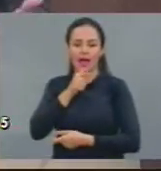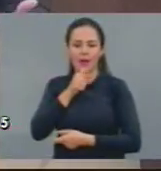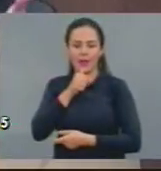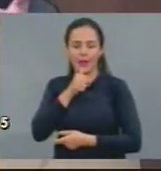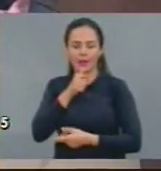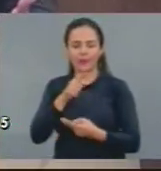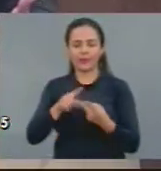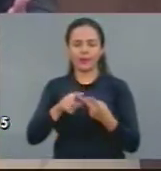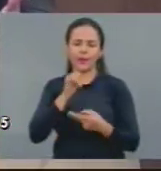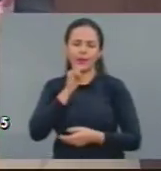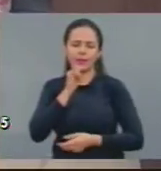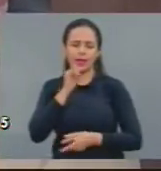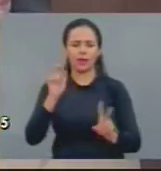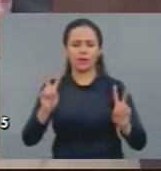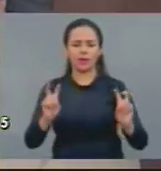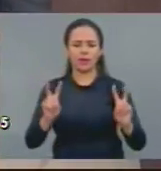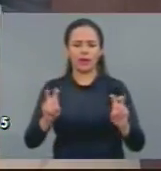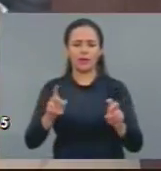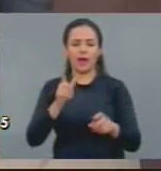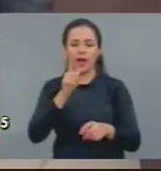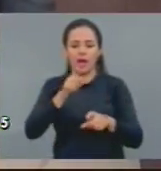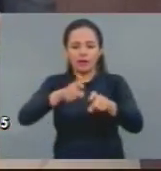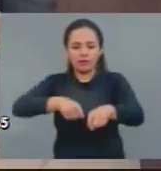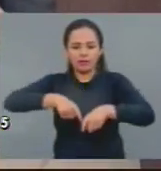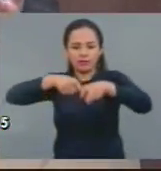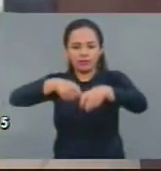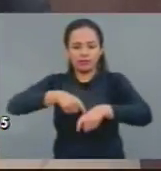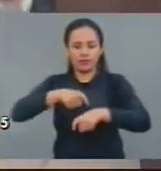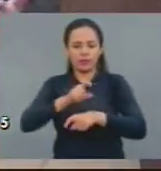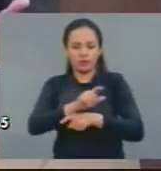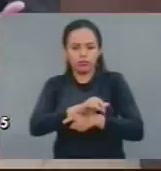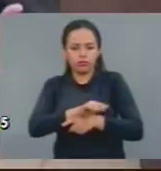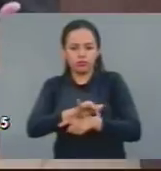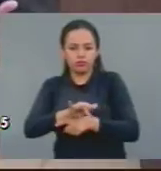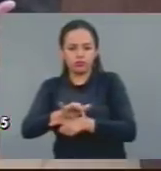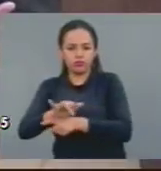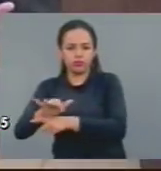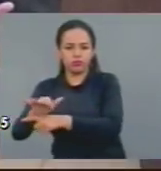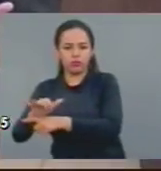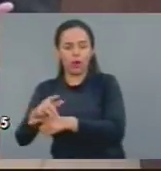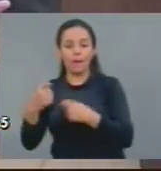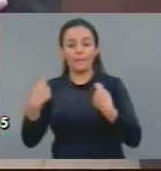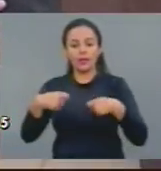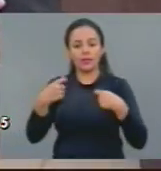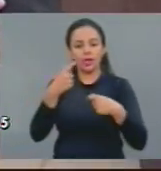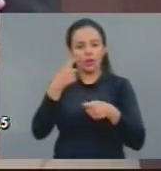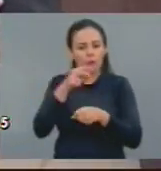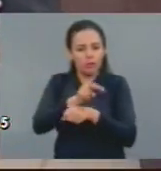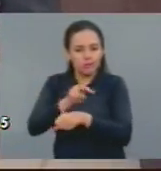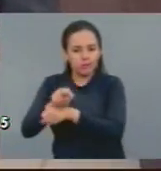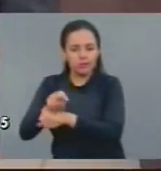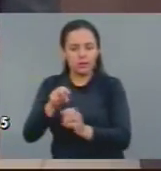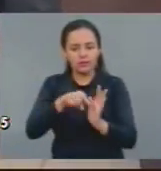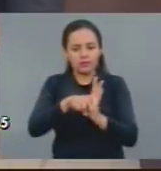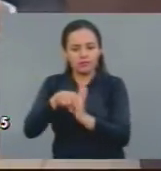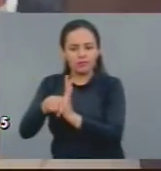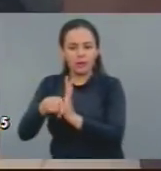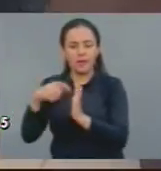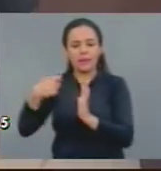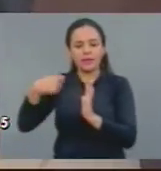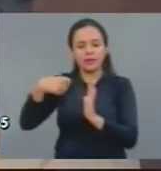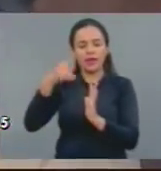irrigação por inundação, que isso já foi superado em várias partes do mundo,